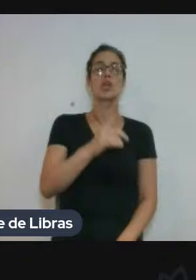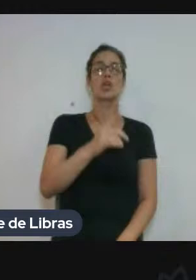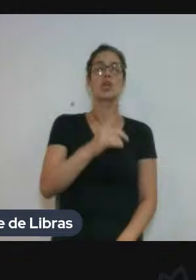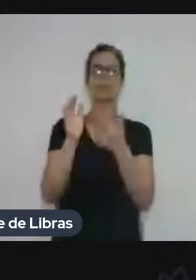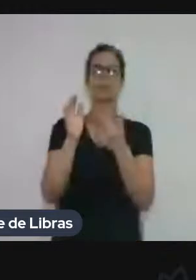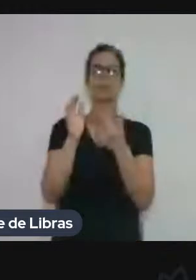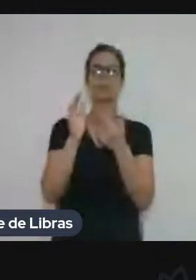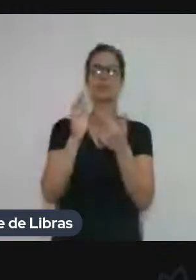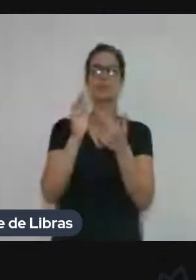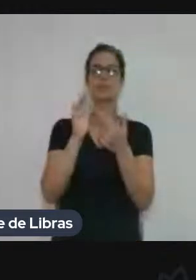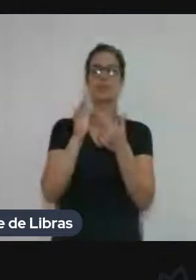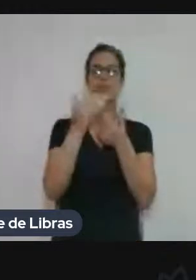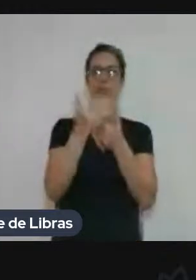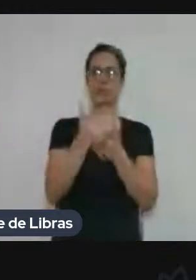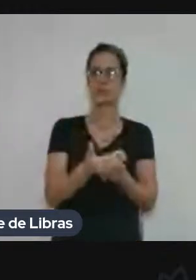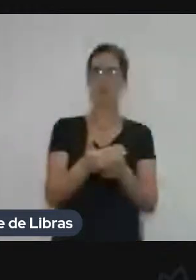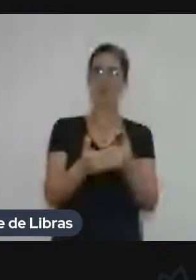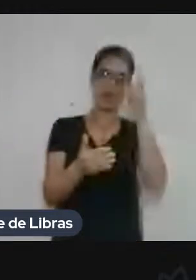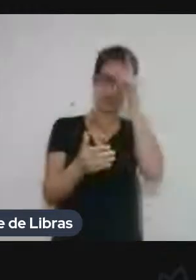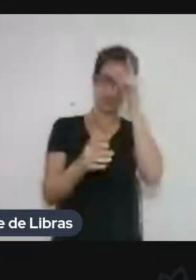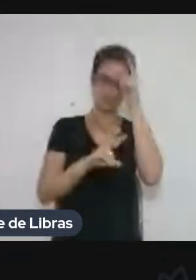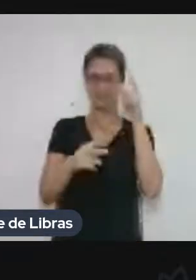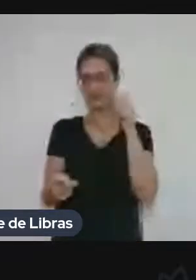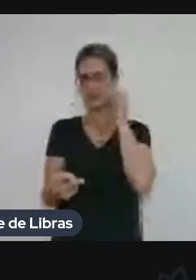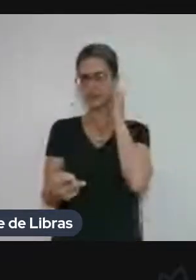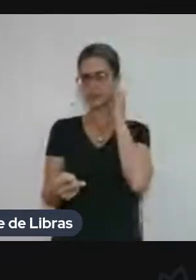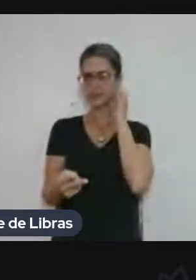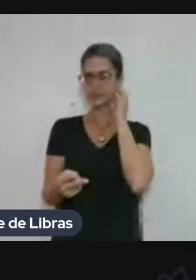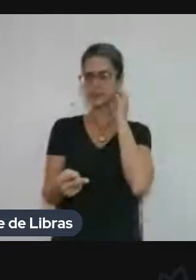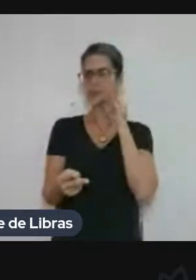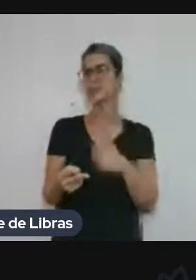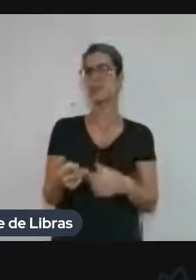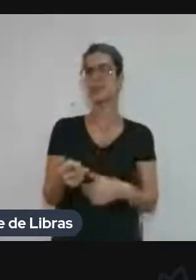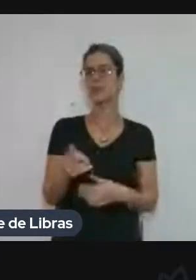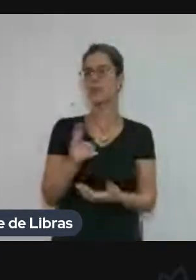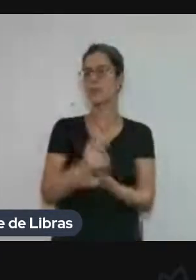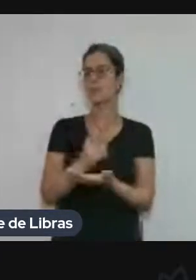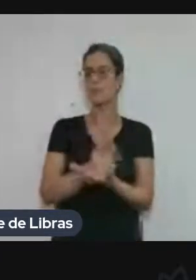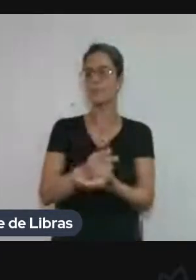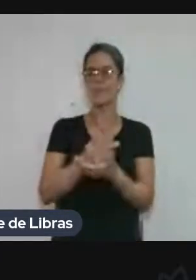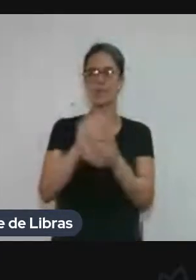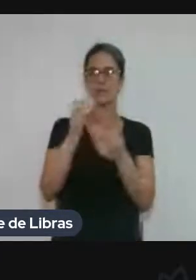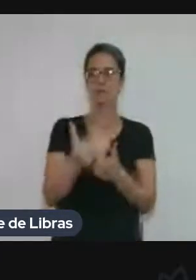Direta do alemão, por exemplo, da editora Autêntica, já muda.